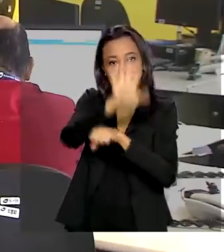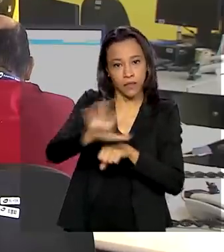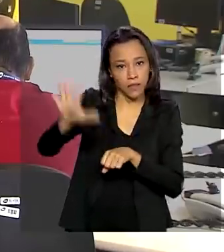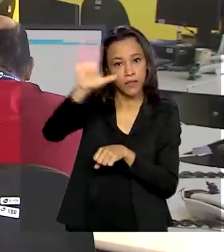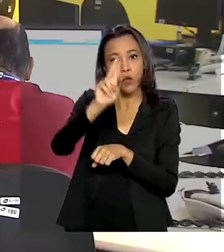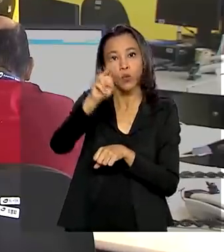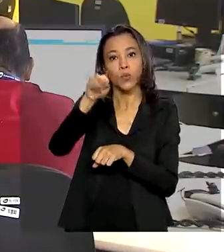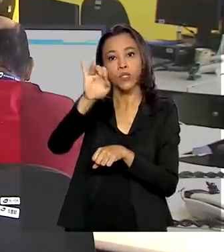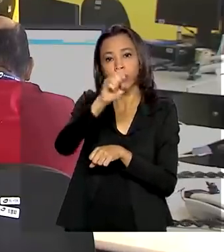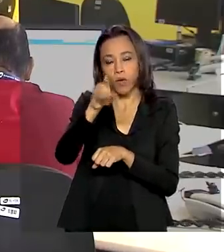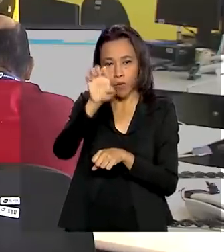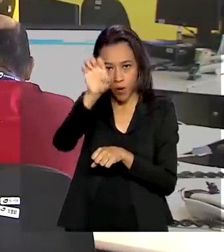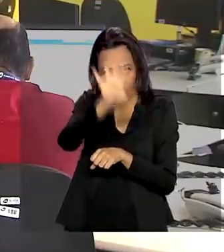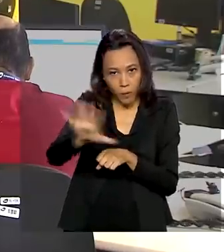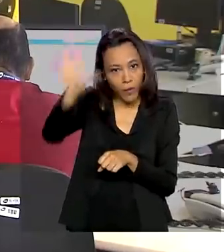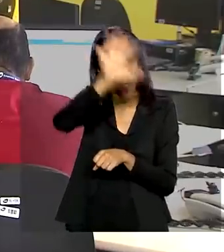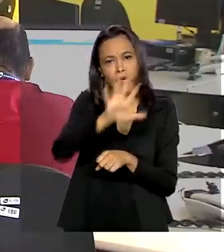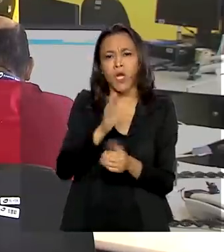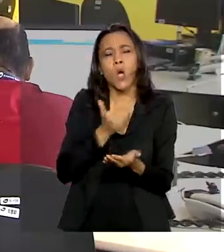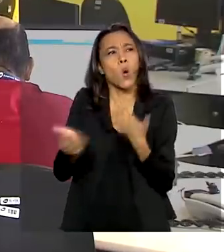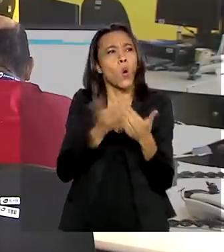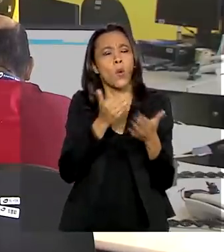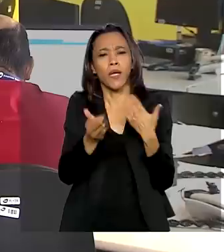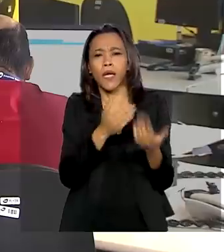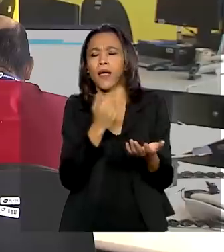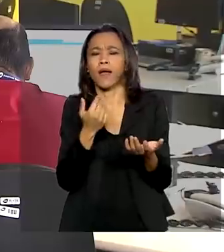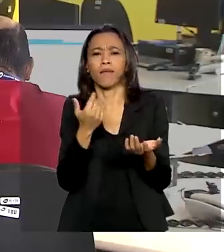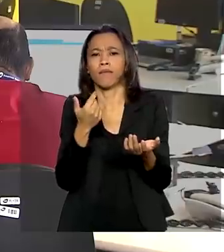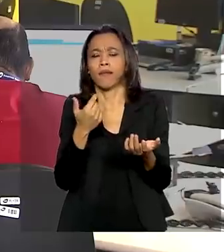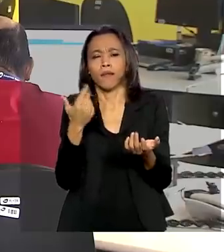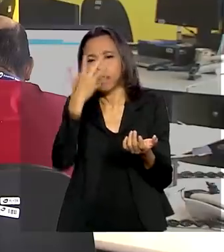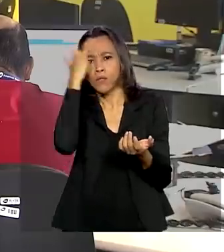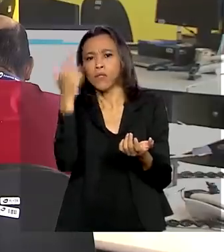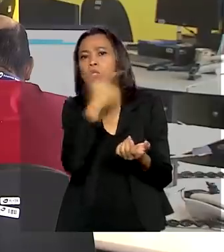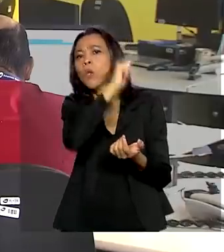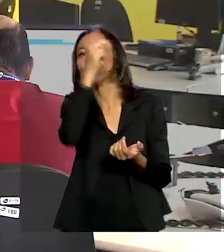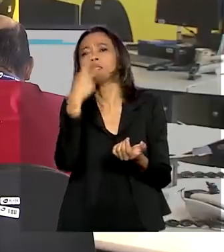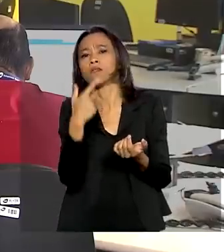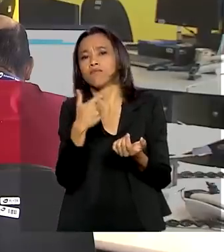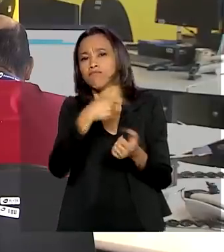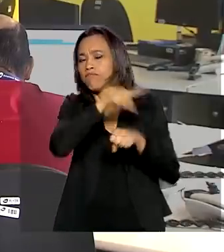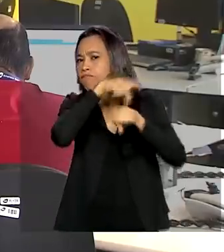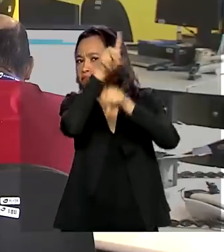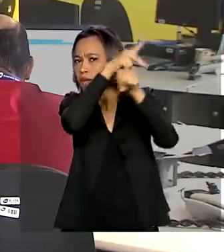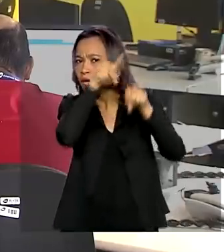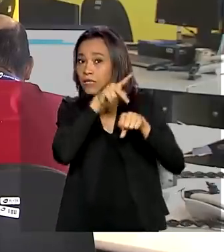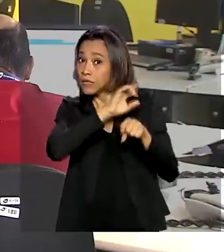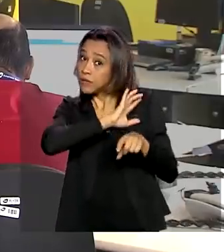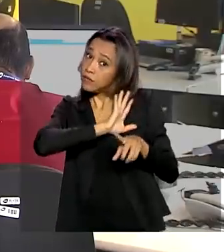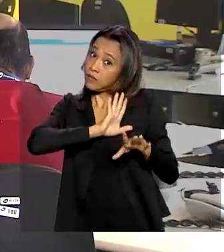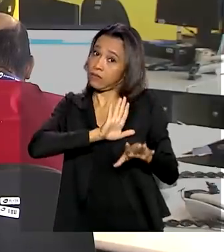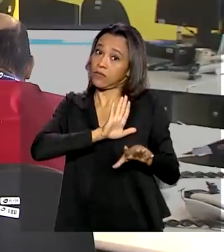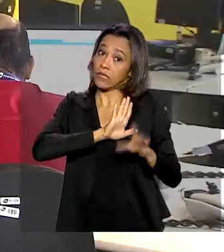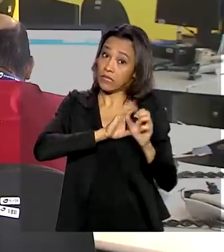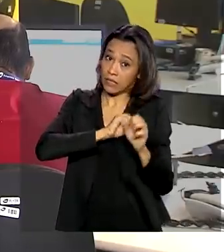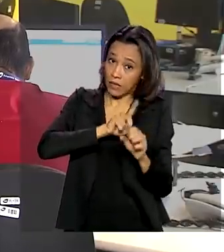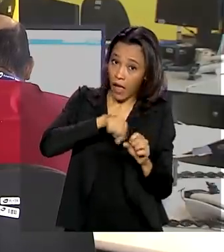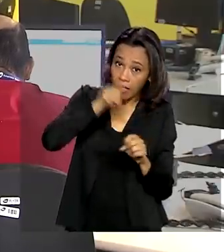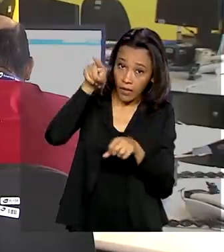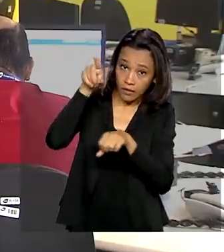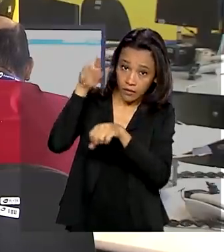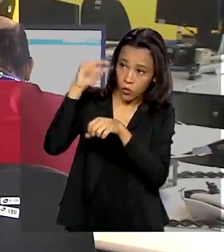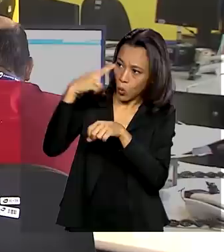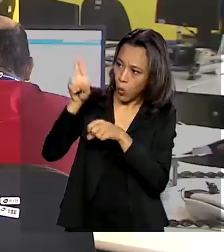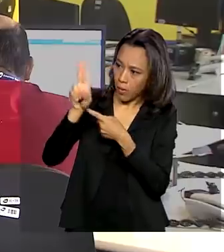qualquer estrangeiro, independentemente da nacionalidade, está vetado de entrar no Brasil se for proveniente de um dos países dessa